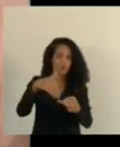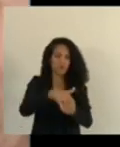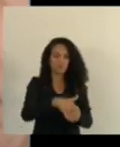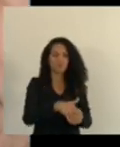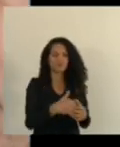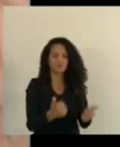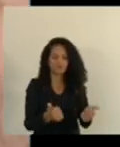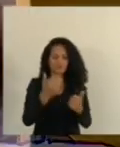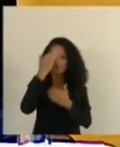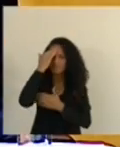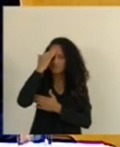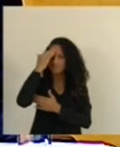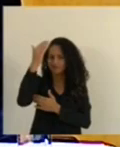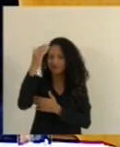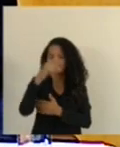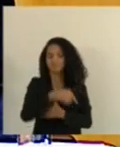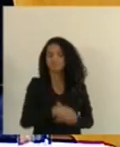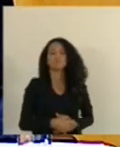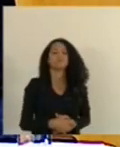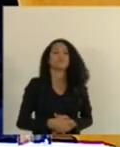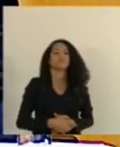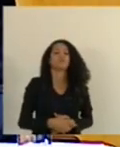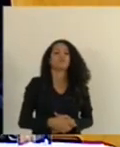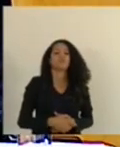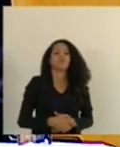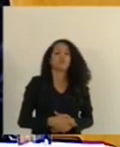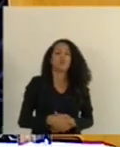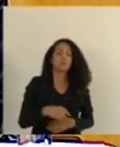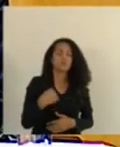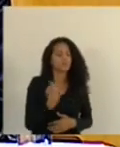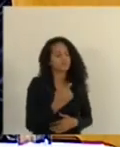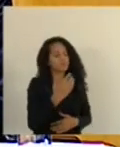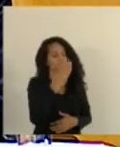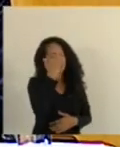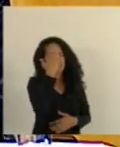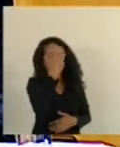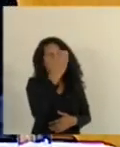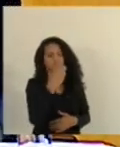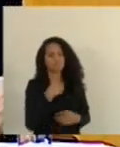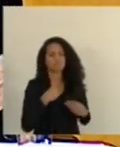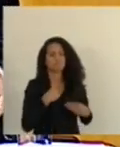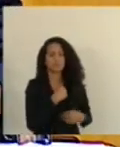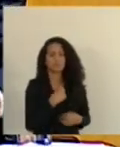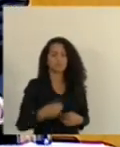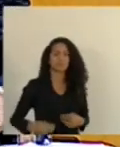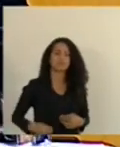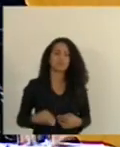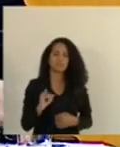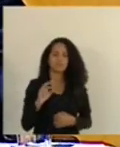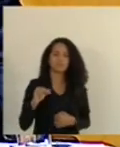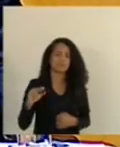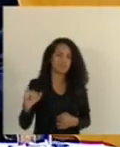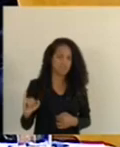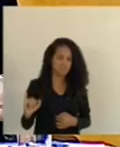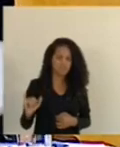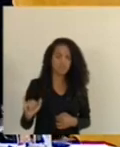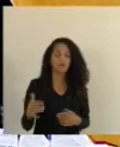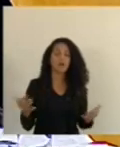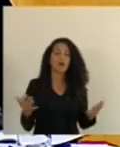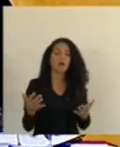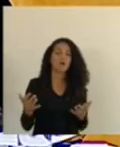obrigado nós que agradecemos nós que agradecemos ministra Irini Lopes antes de passarmos para